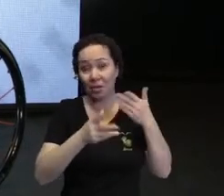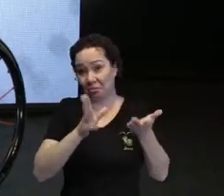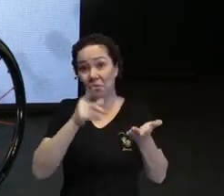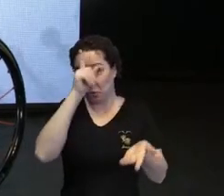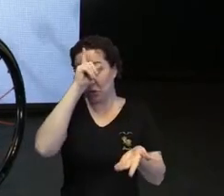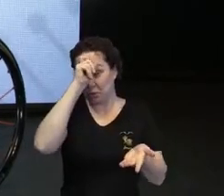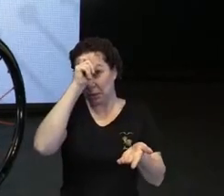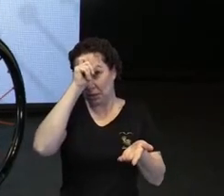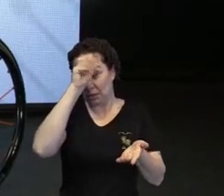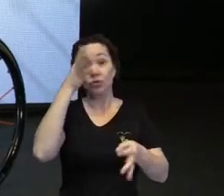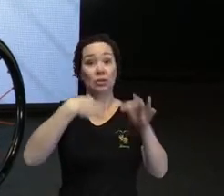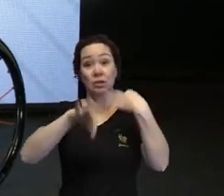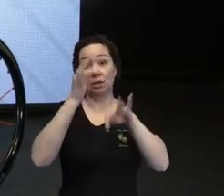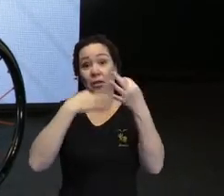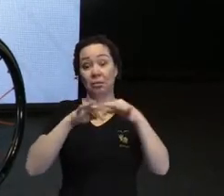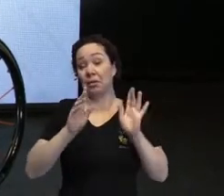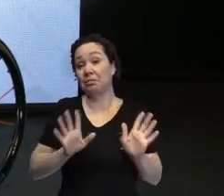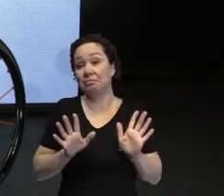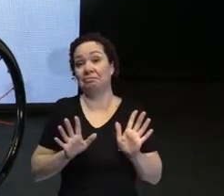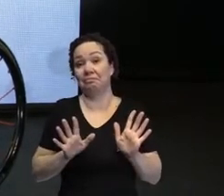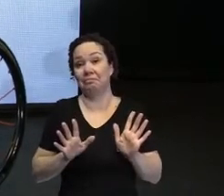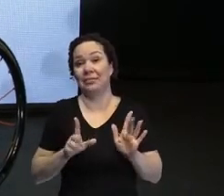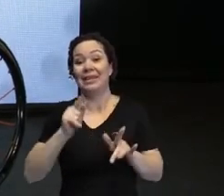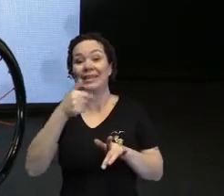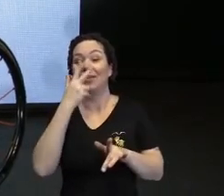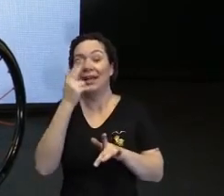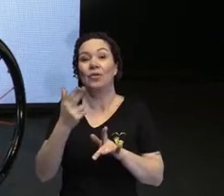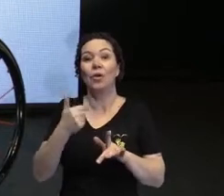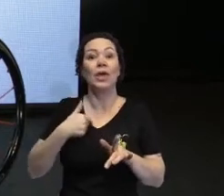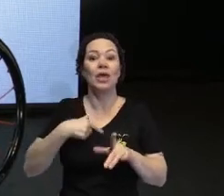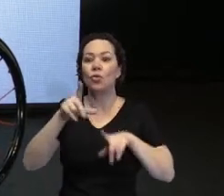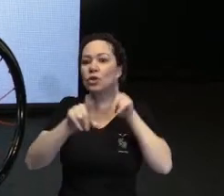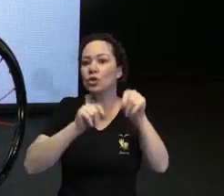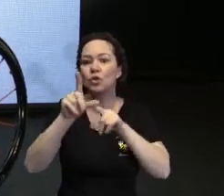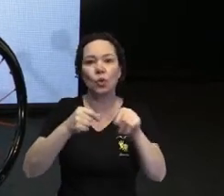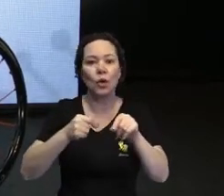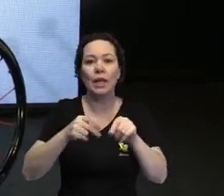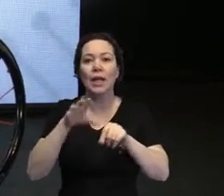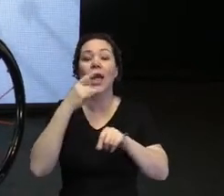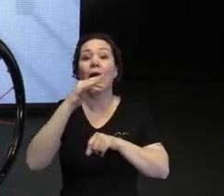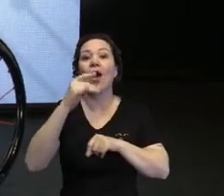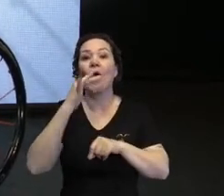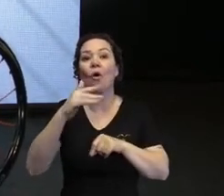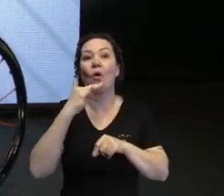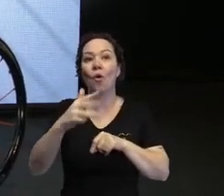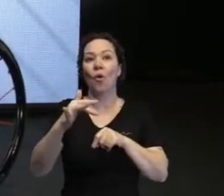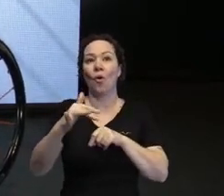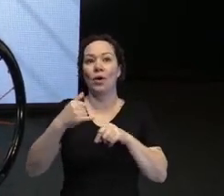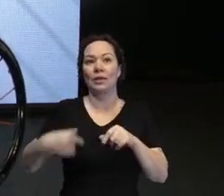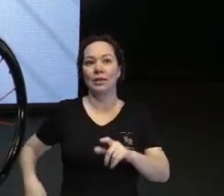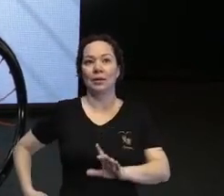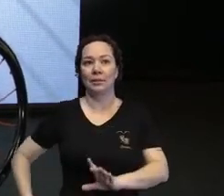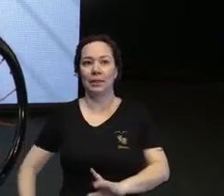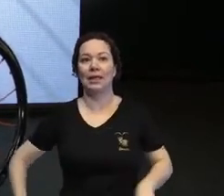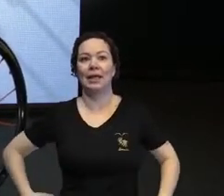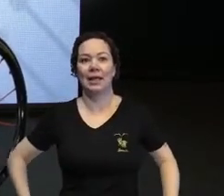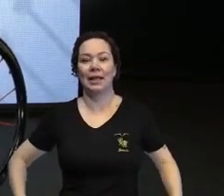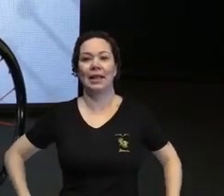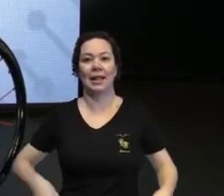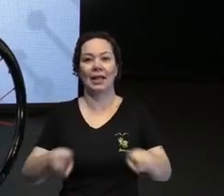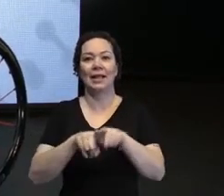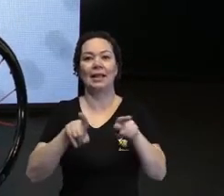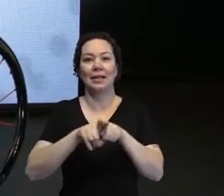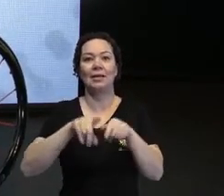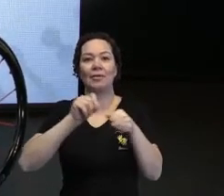de reabilitação. Sim. O simbolismo que representa eu escolher a cor da minha cadeira e você escolher a cor da sua bengala. Sim. Que